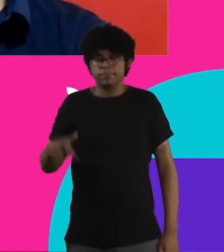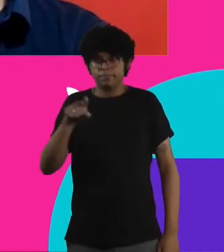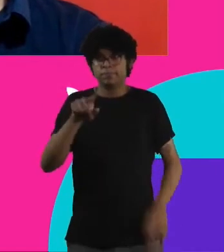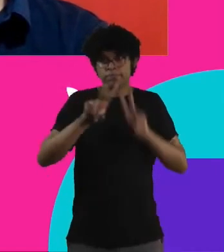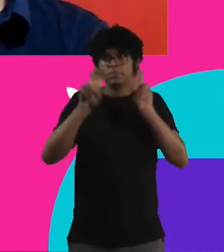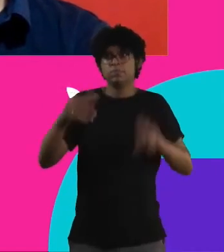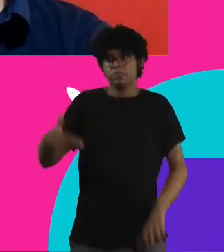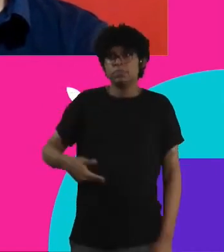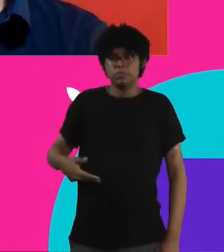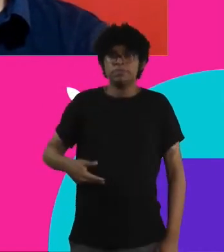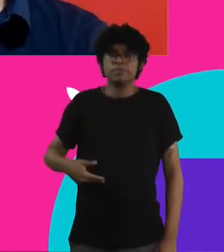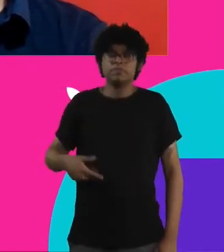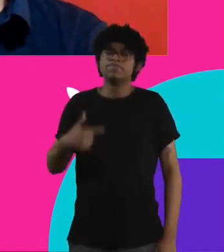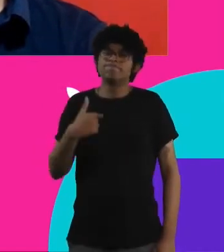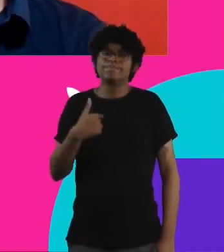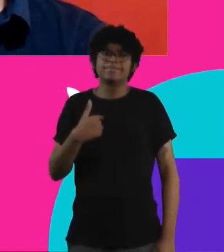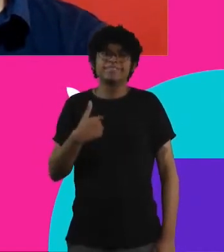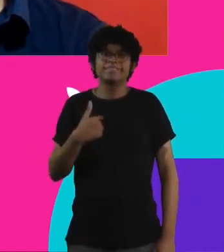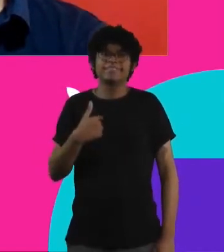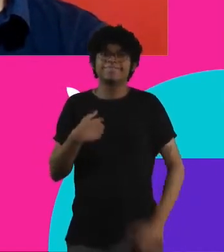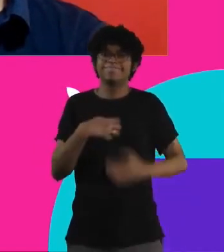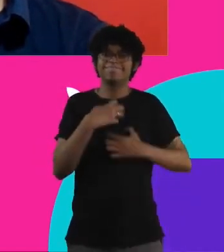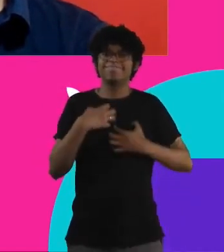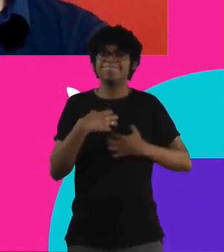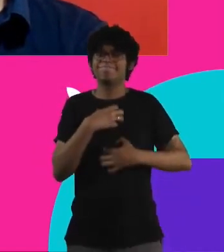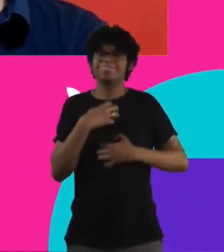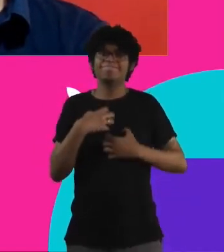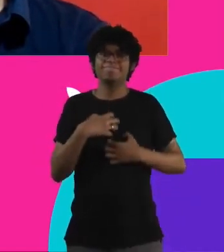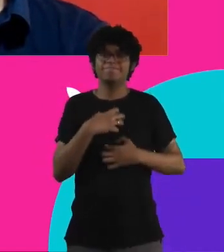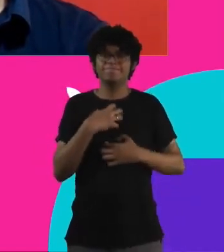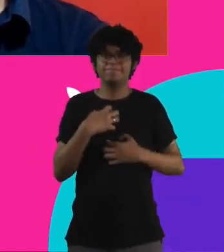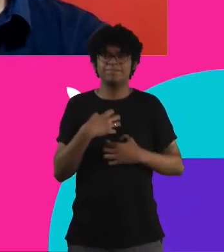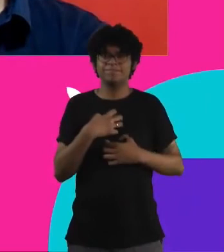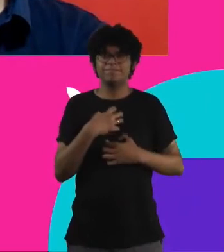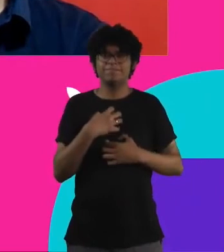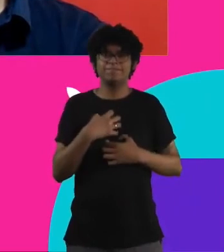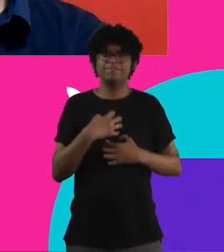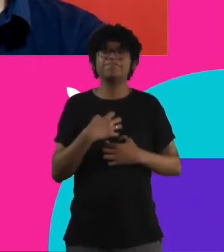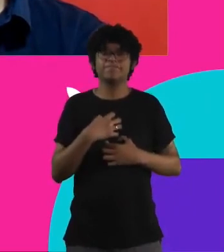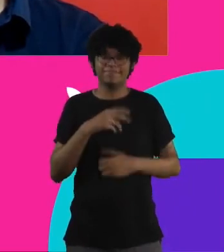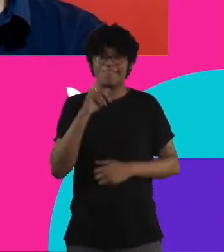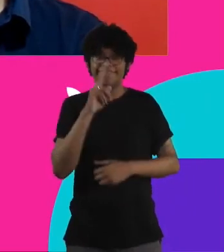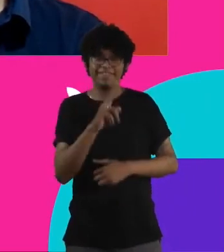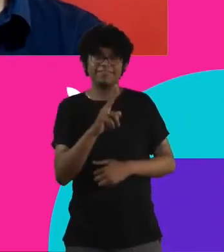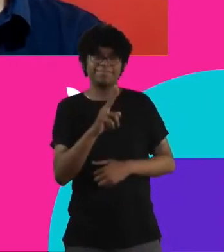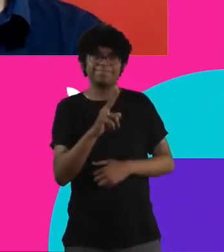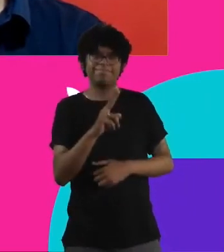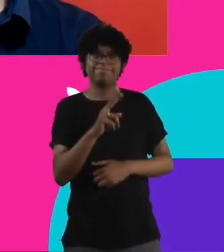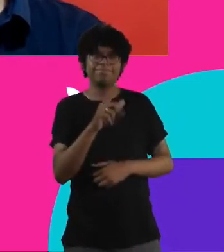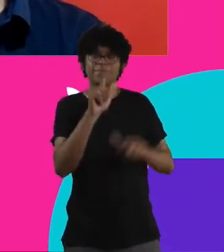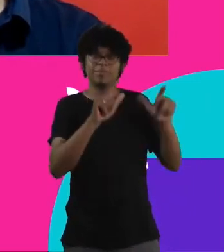deixa bem é intrigada na verdade a gente vê realmente assim o número de pessoas na rua né